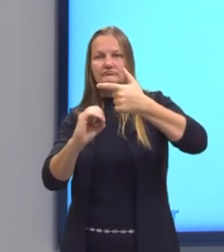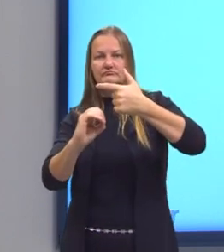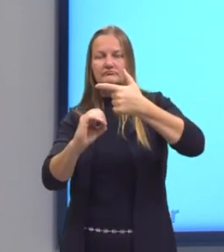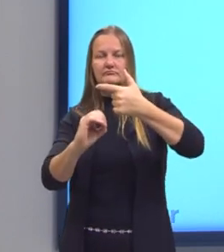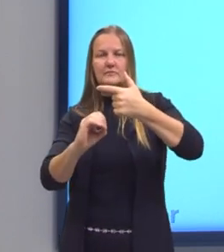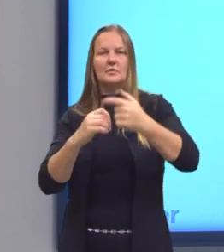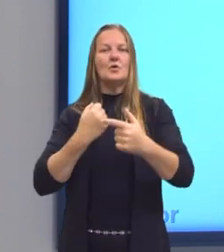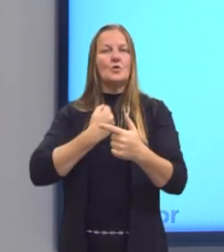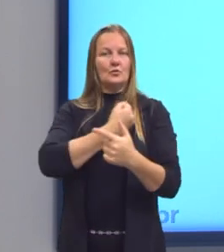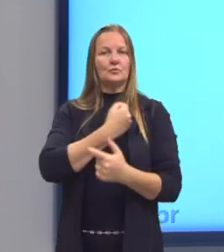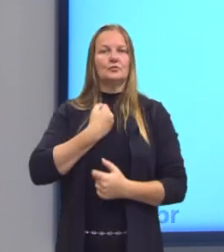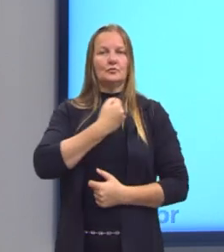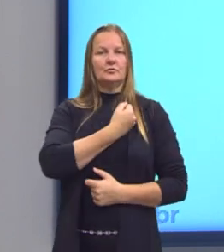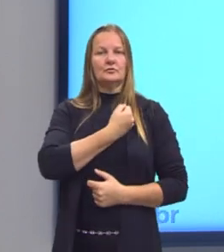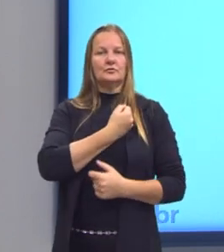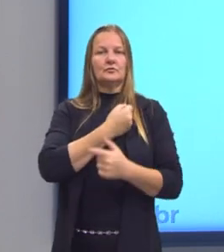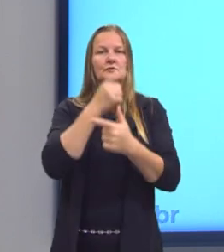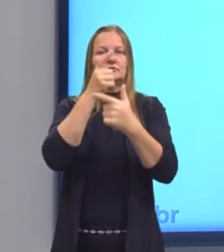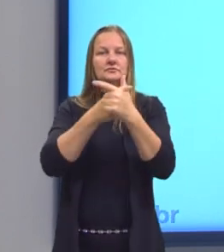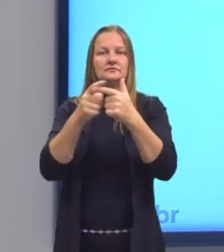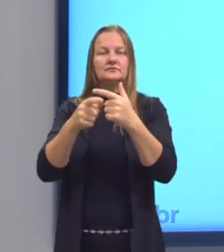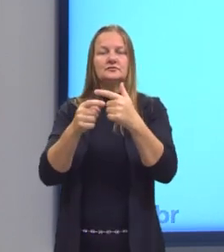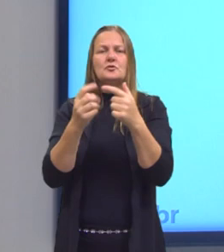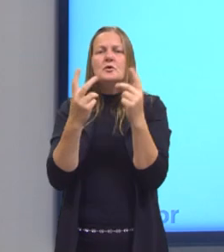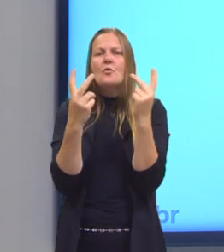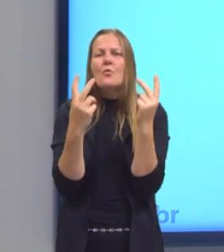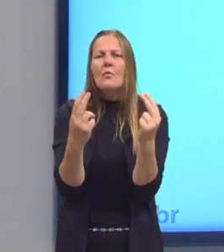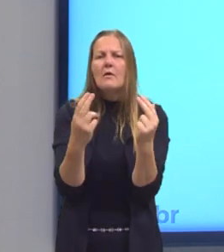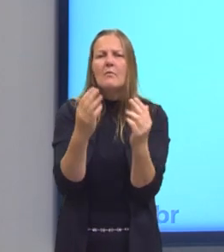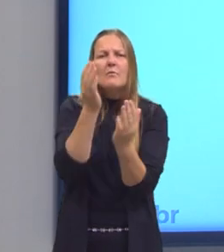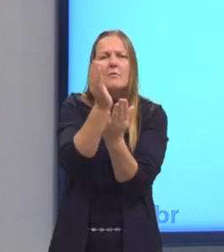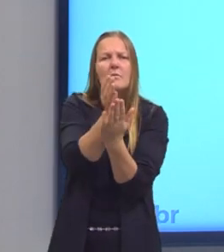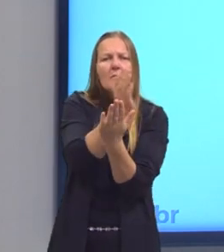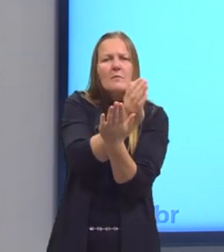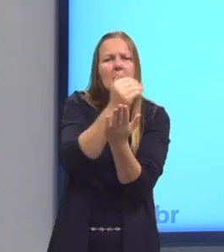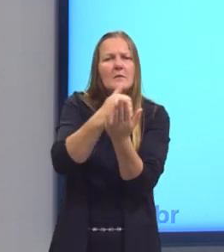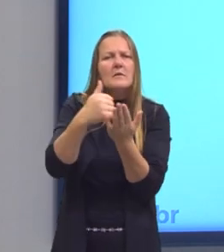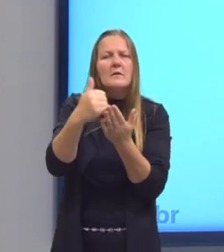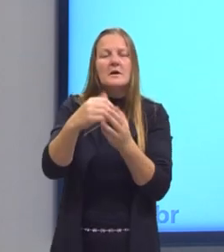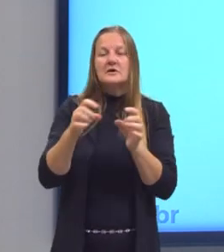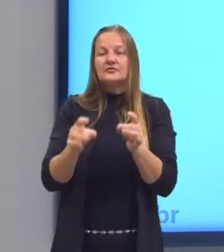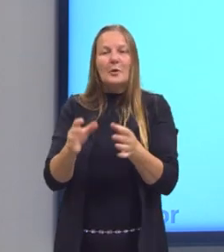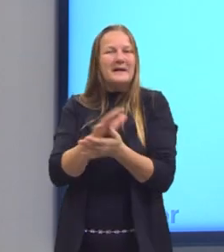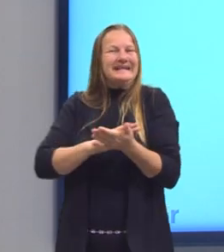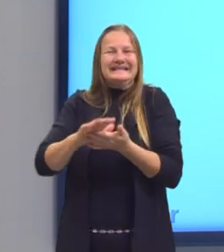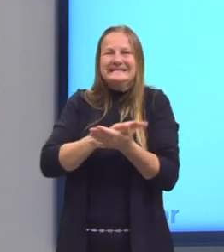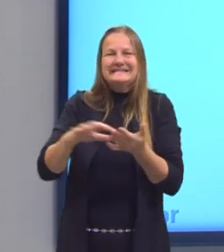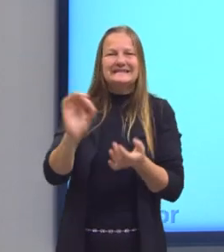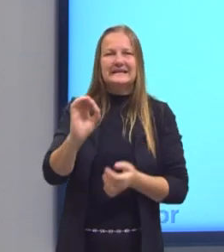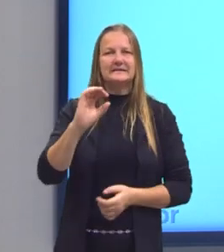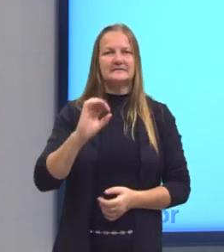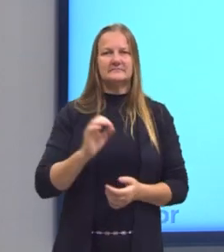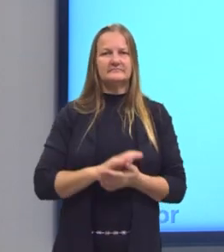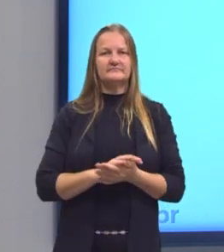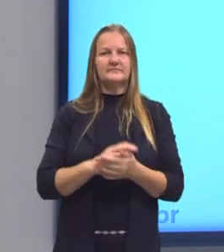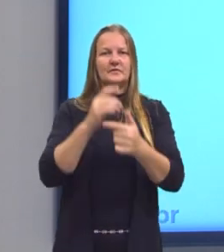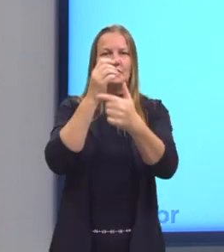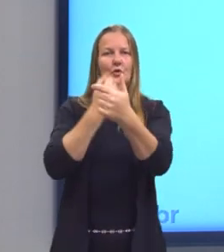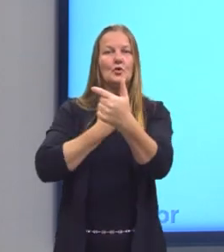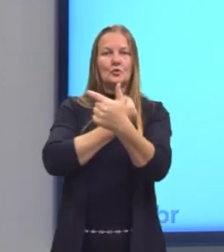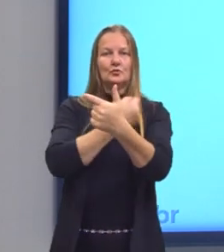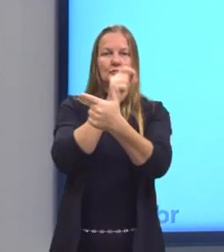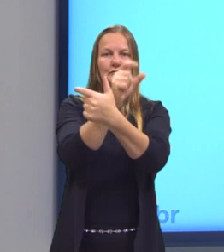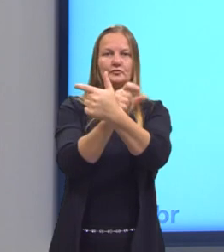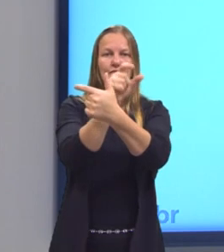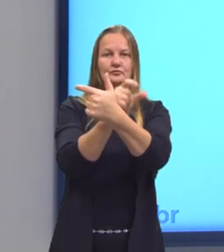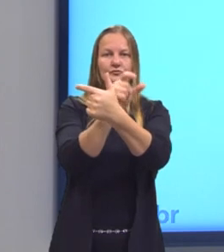O número, então, ele é dividido em partes iguais. Não sobra nem um pedacinho. O número divisor, o menor